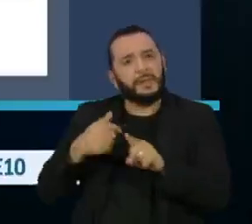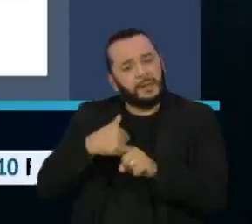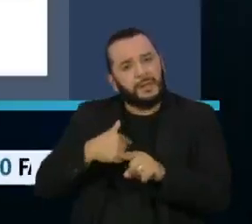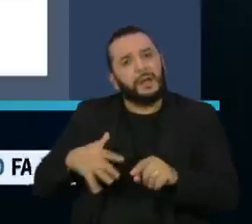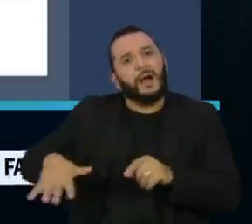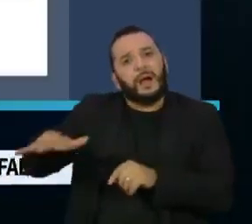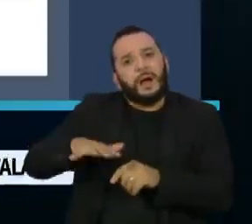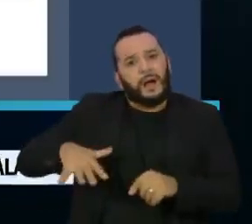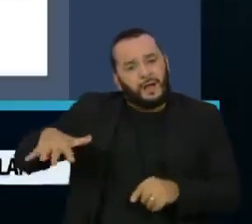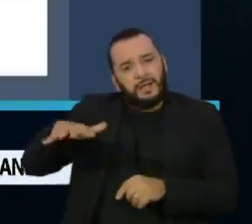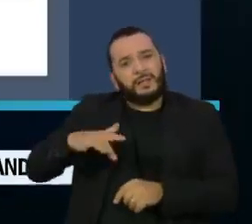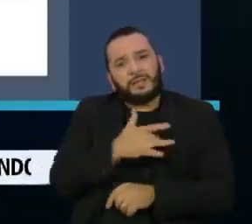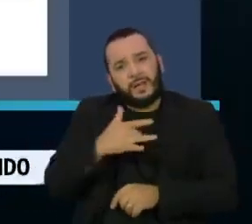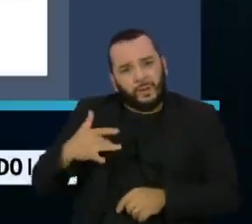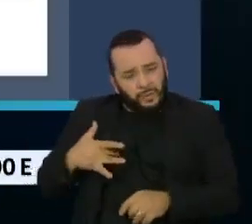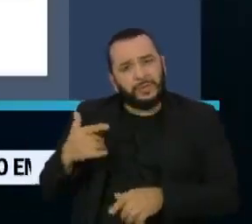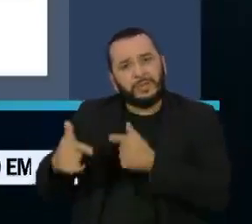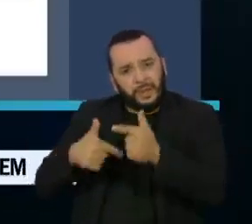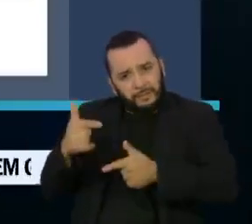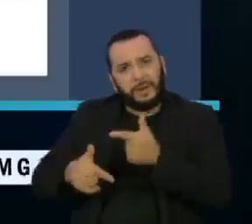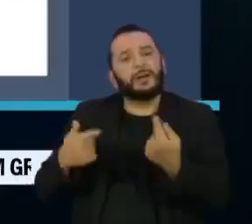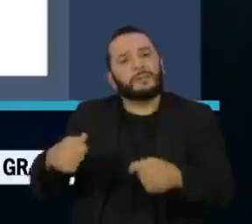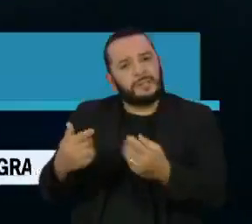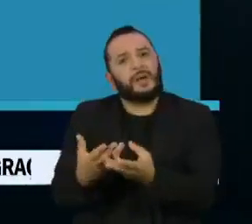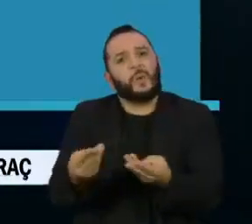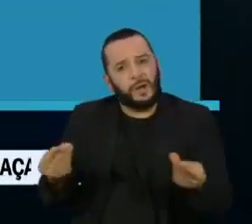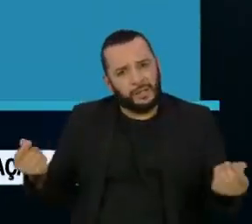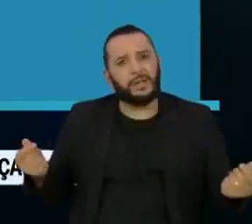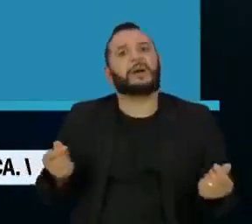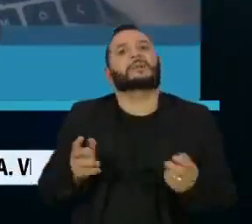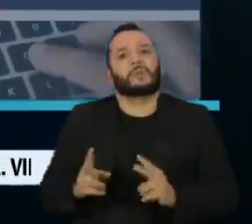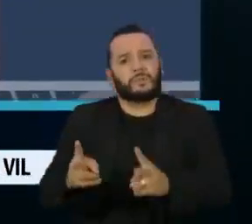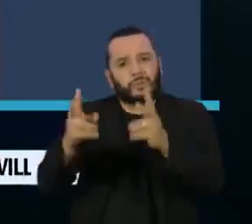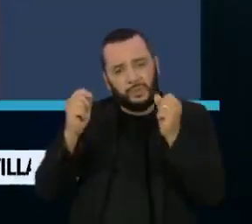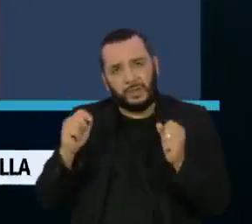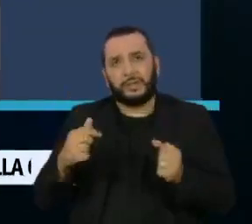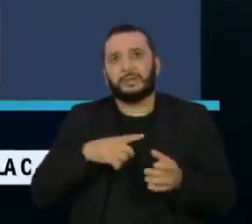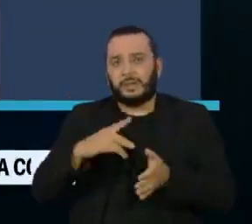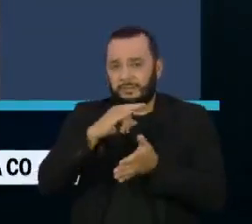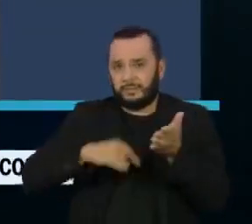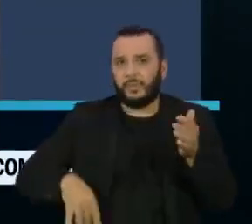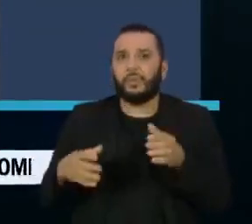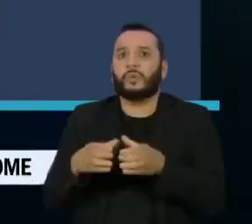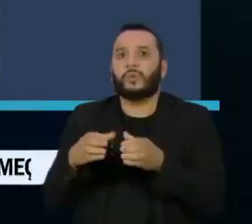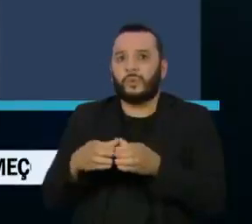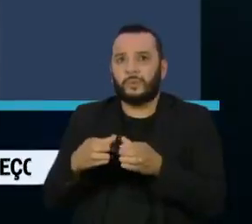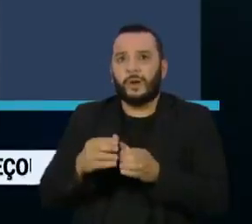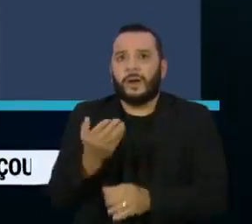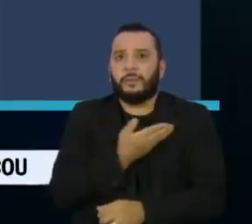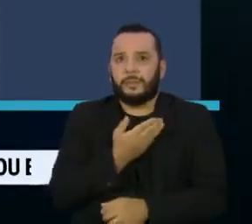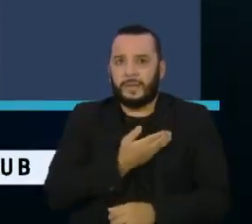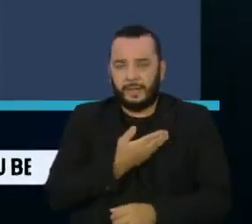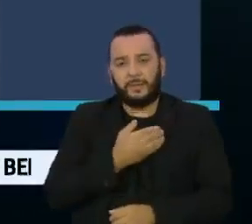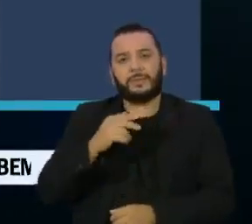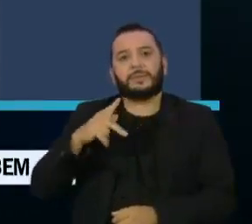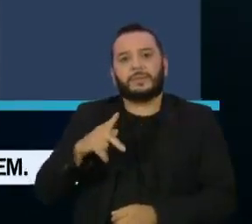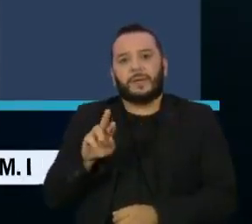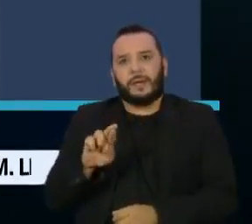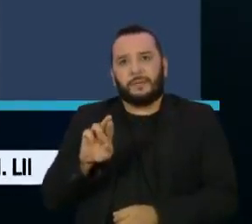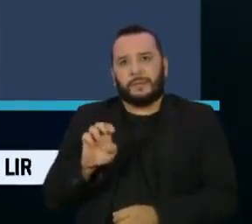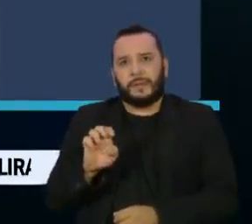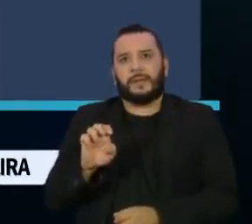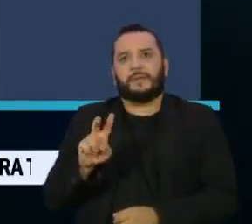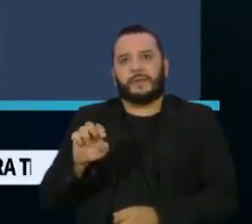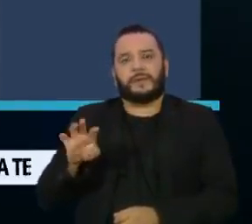saúde prestados se mantenham com a mesma qualidade. O manifesto foi elaborado pelo grupo Amigos da Prevent, que tem